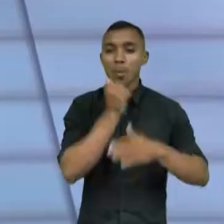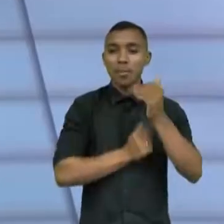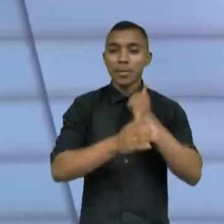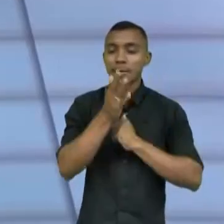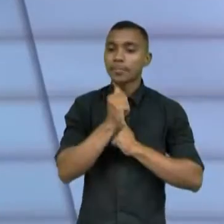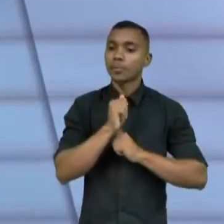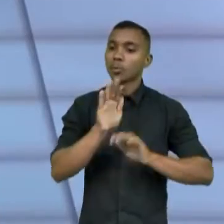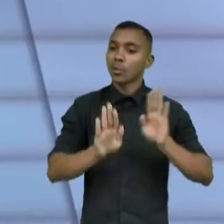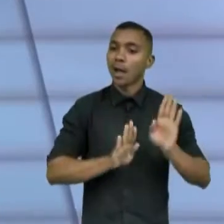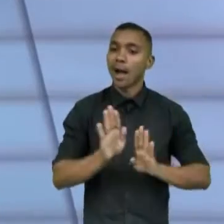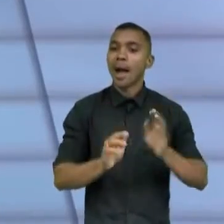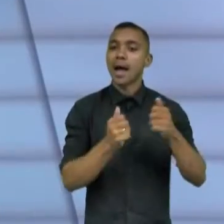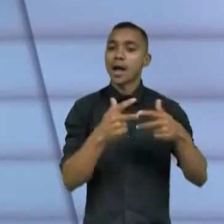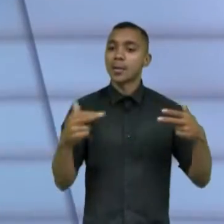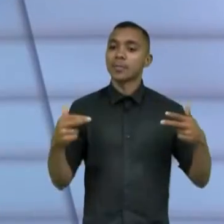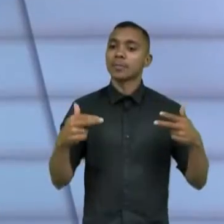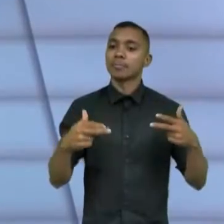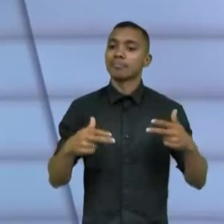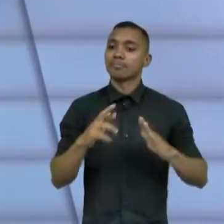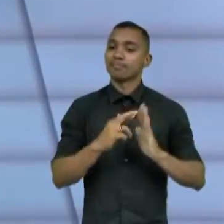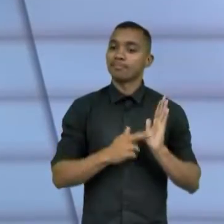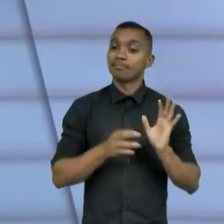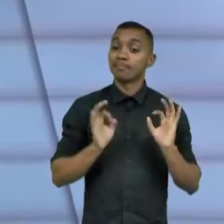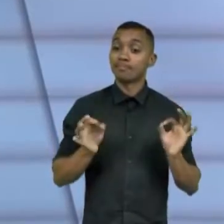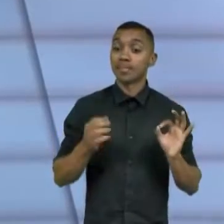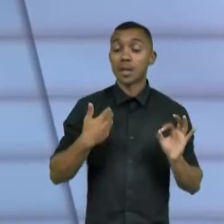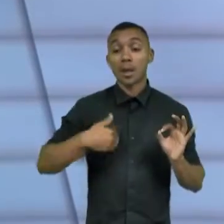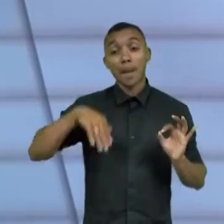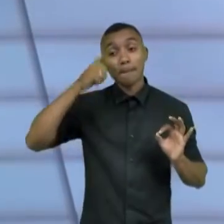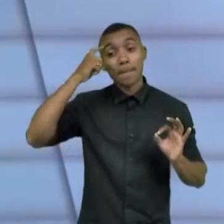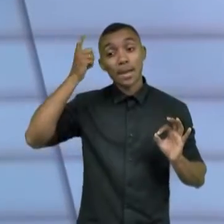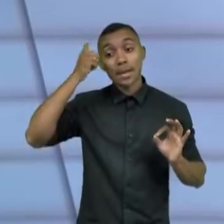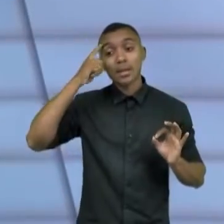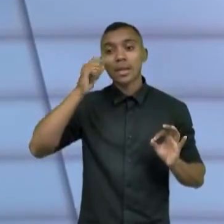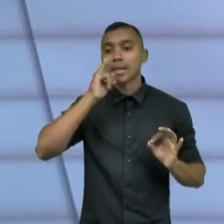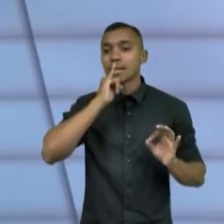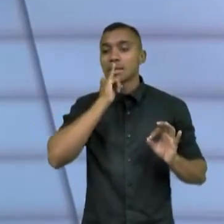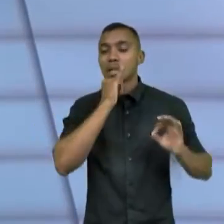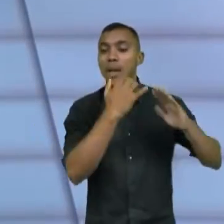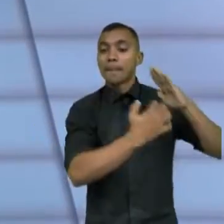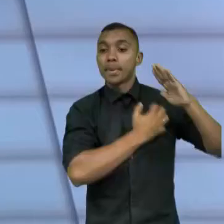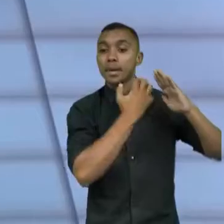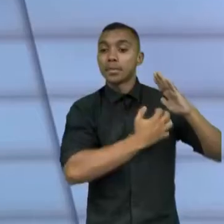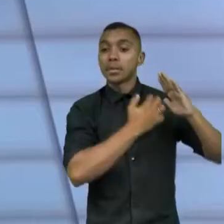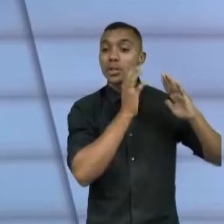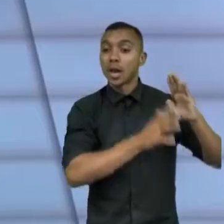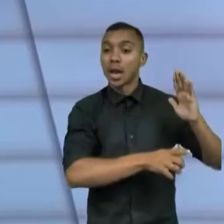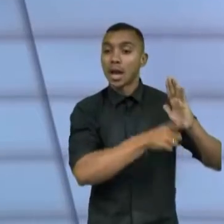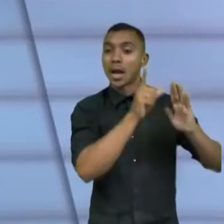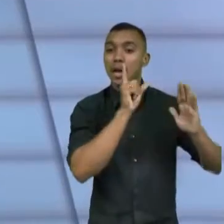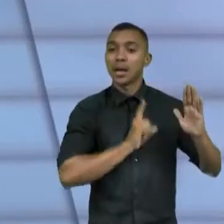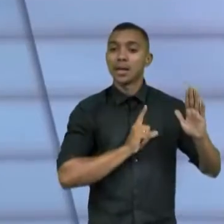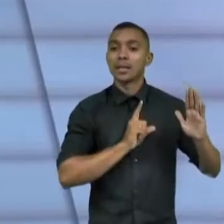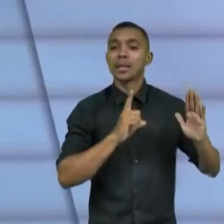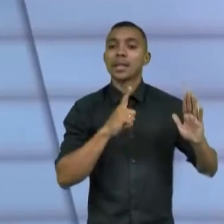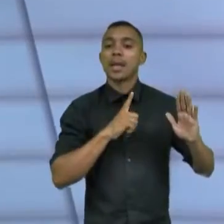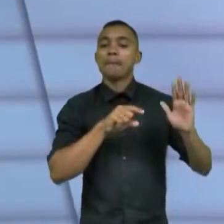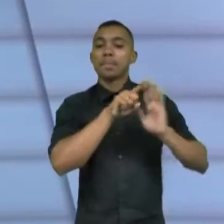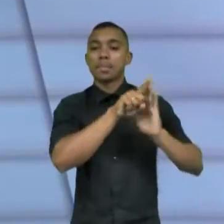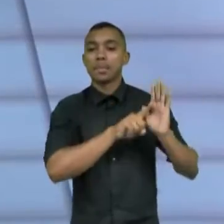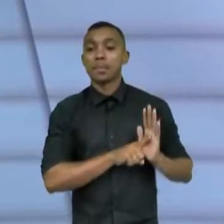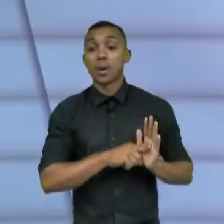alimentos e tudo mais, o foi muito importante. Agora, imagina que uma empresa que fez ou faz distribuição de alimentos,